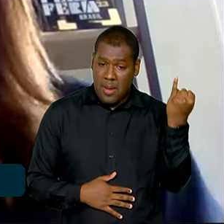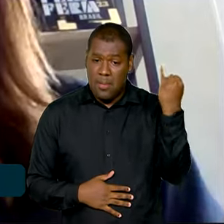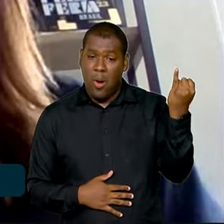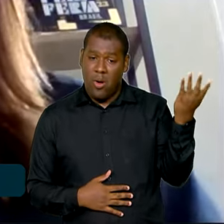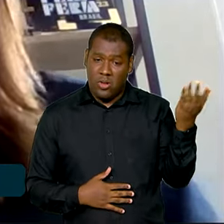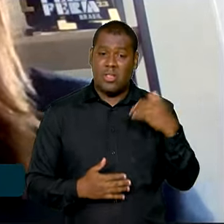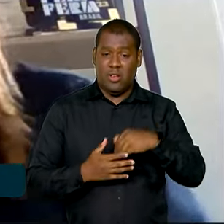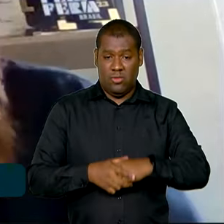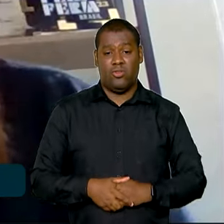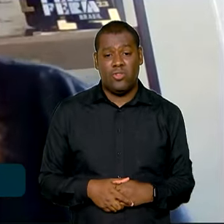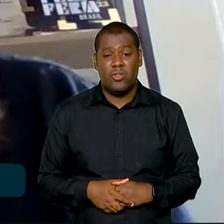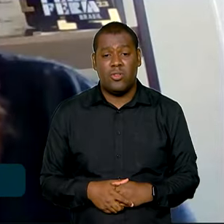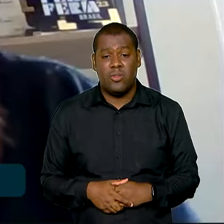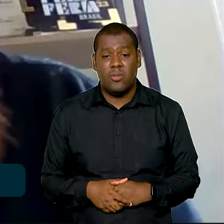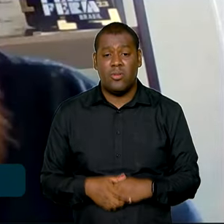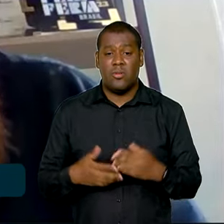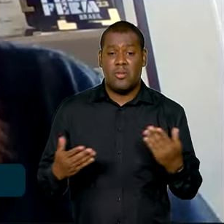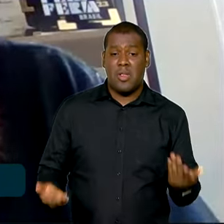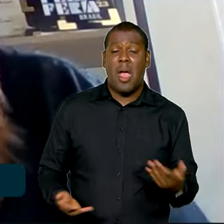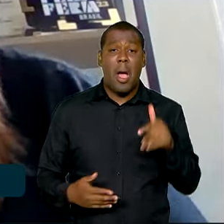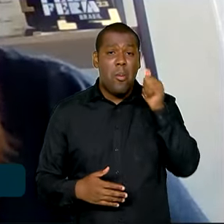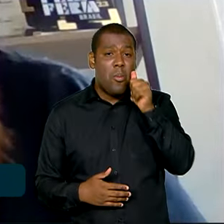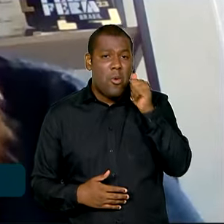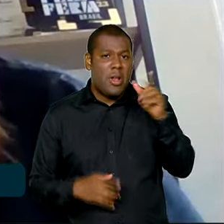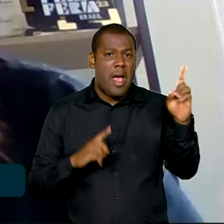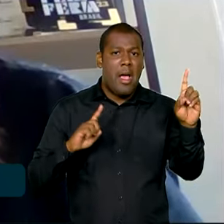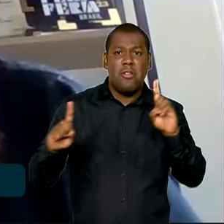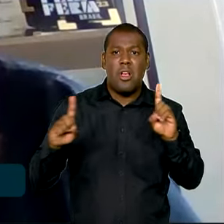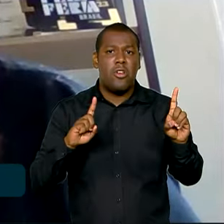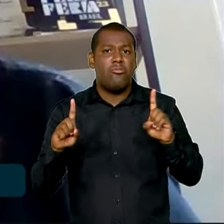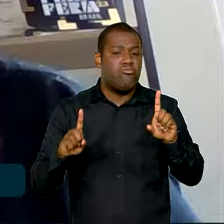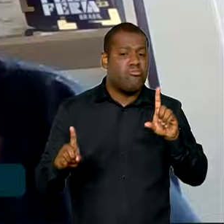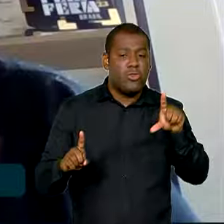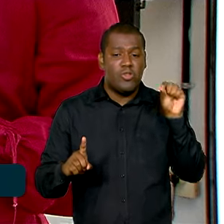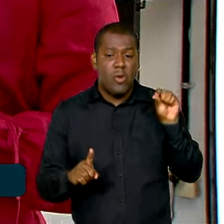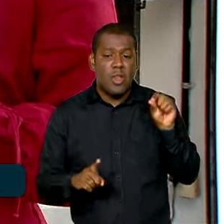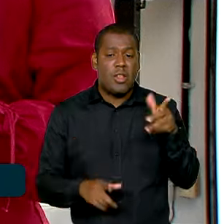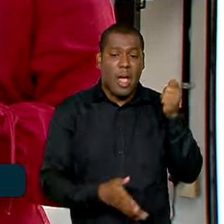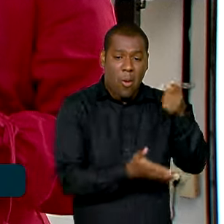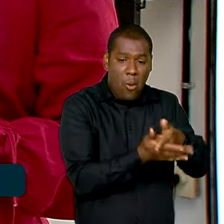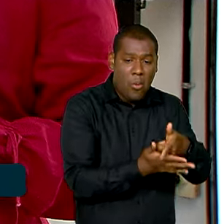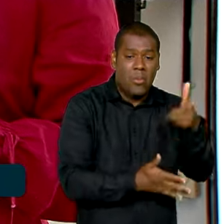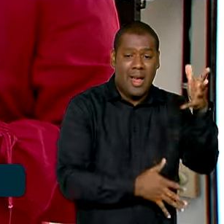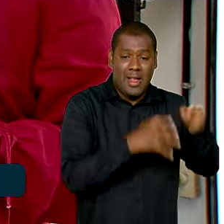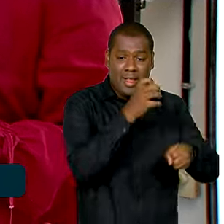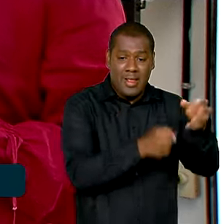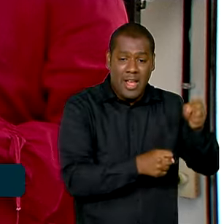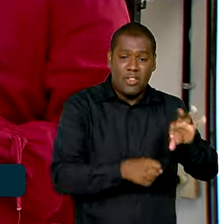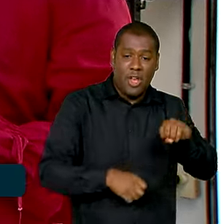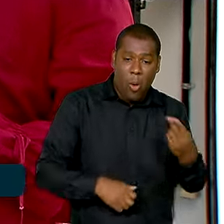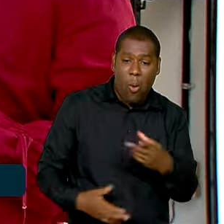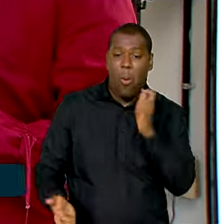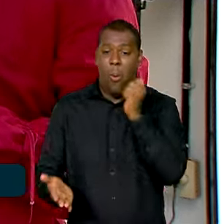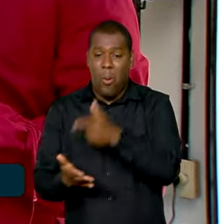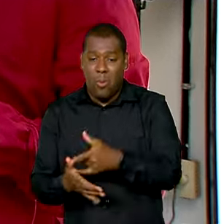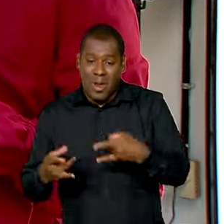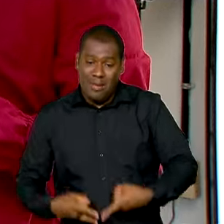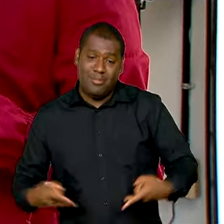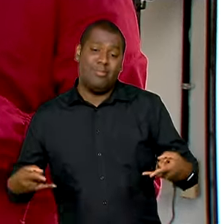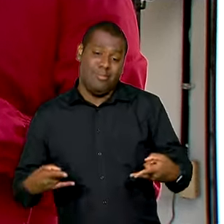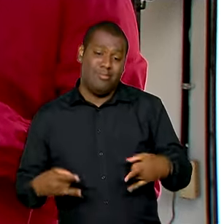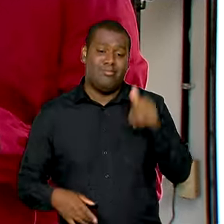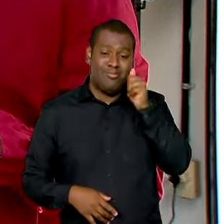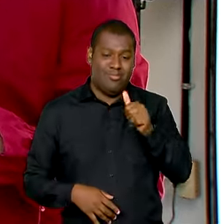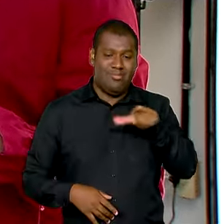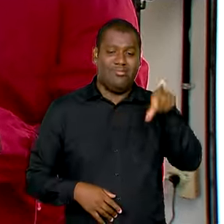item de prioridade. Então, entre comprar um leite e um absorvente, é óbvio que a mulher vai escolher comprar o leite. O programa já está presente em 4 mil